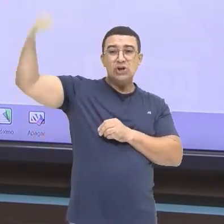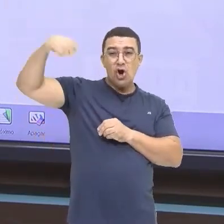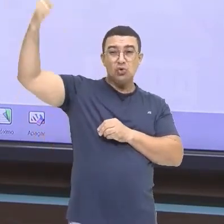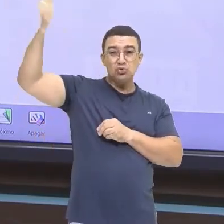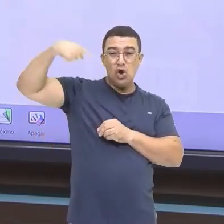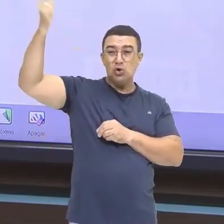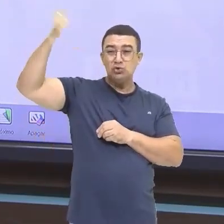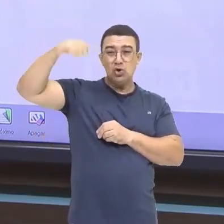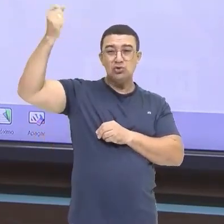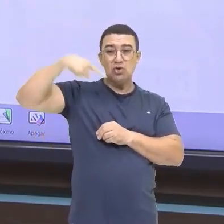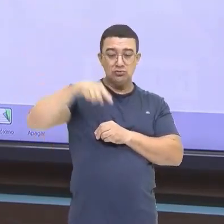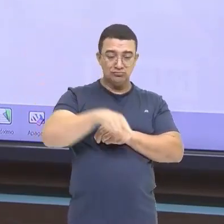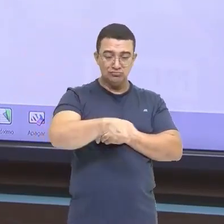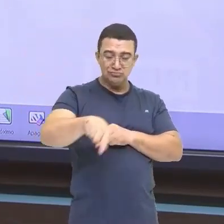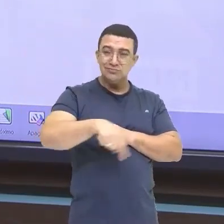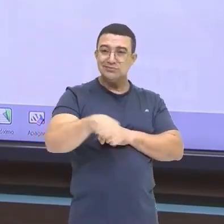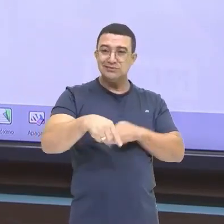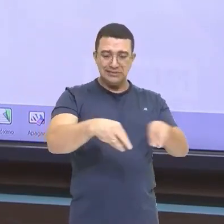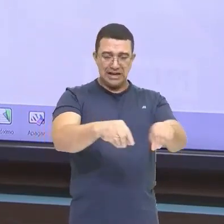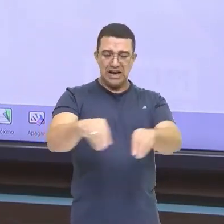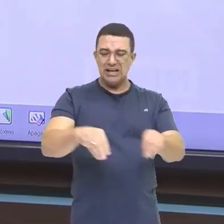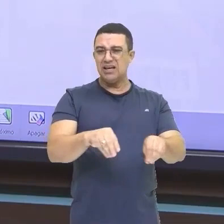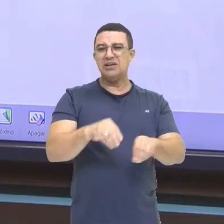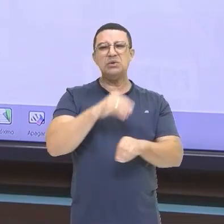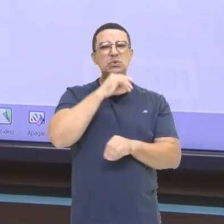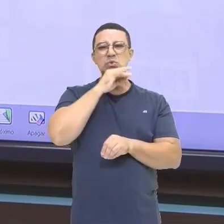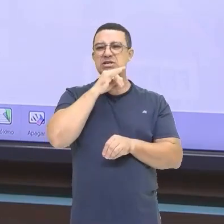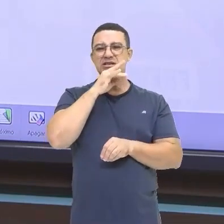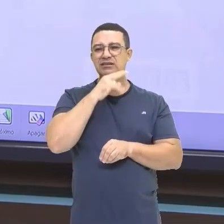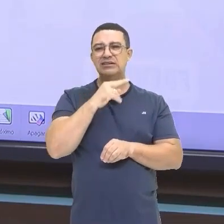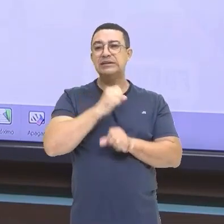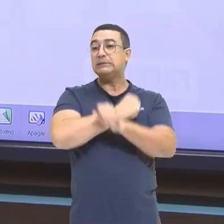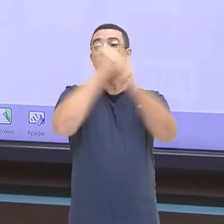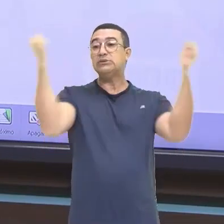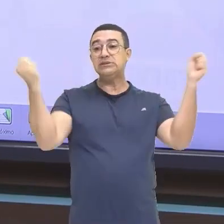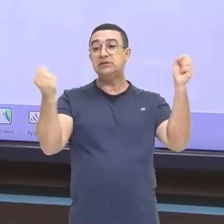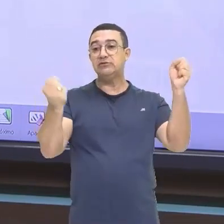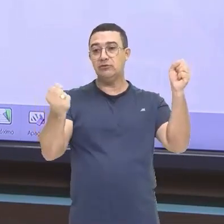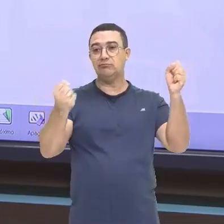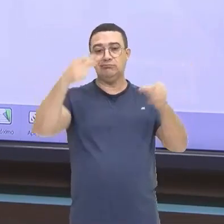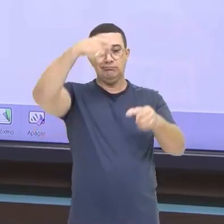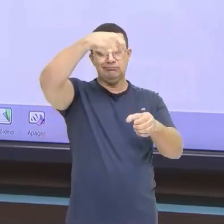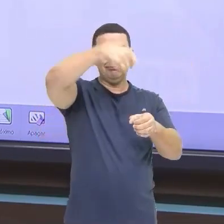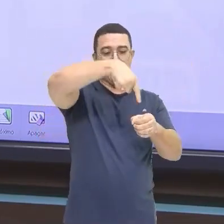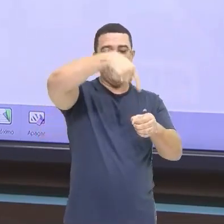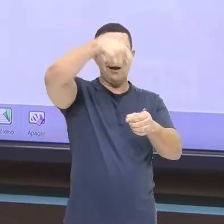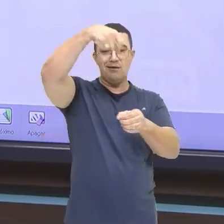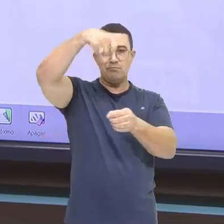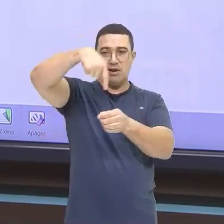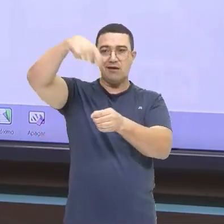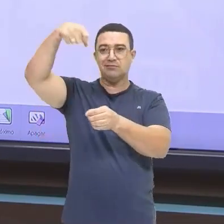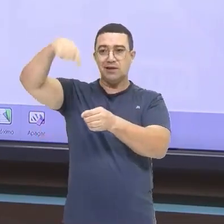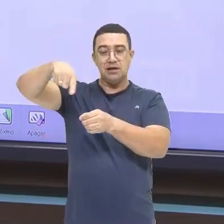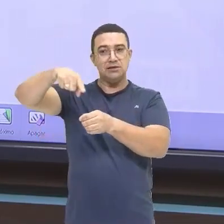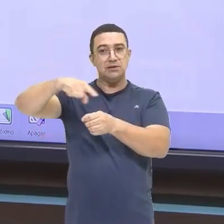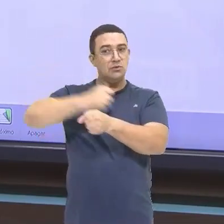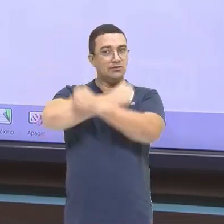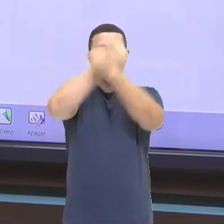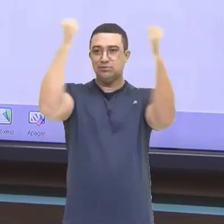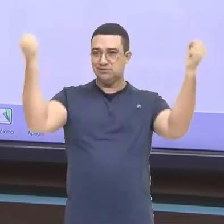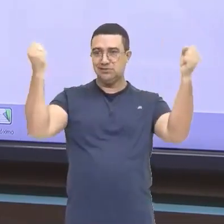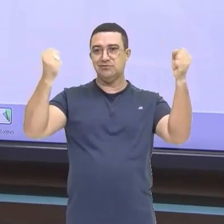perder Ali Os seus nutrientes Né Vai se tornar Vai perder A sua fertilidade Então ele perde Os seus